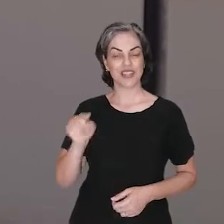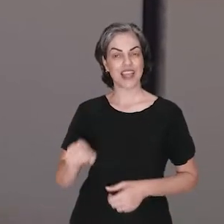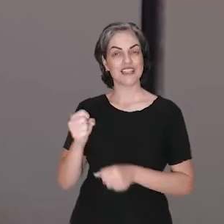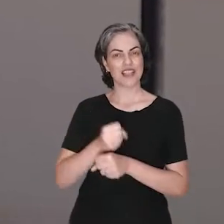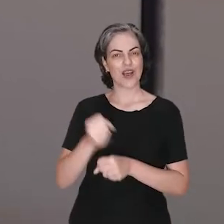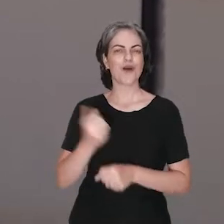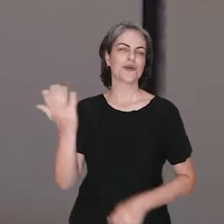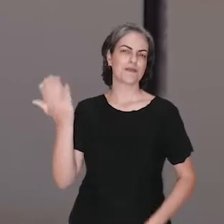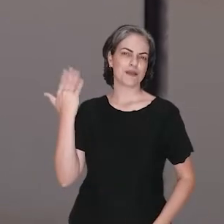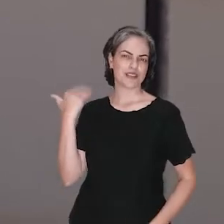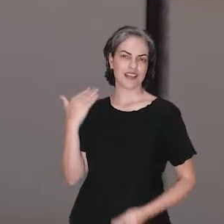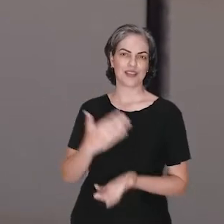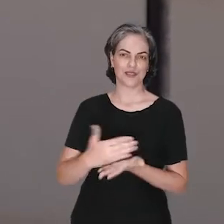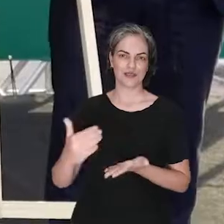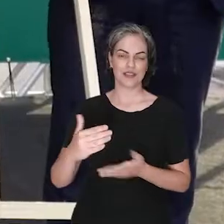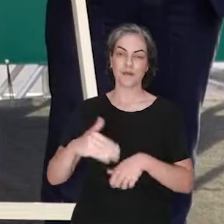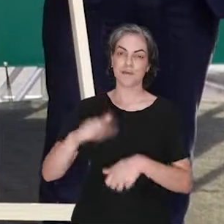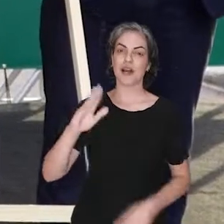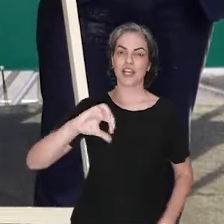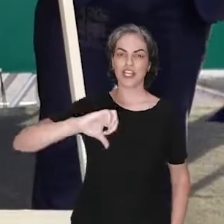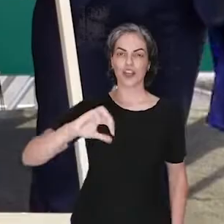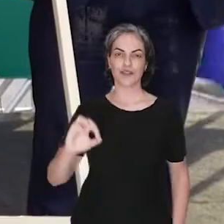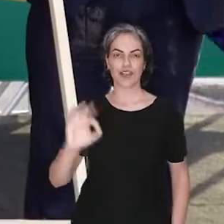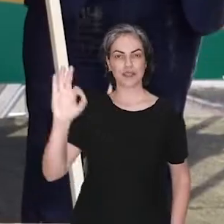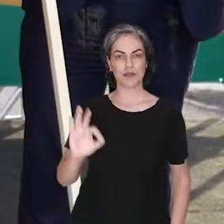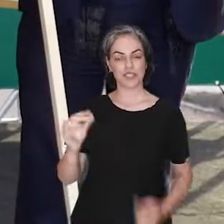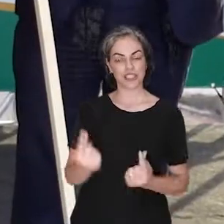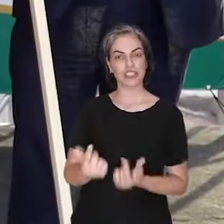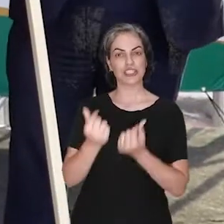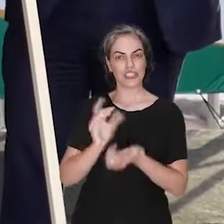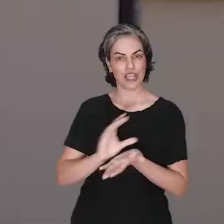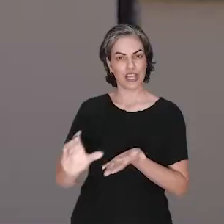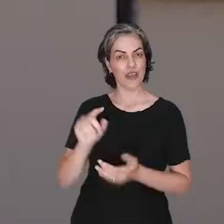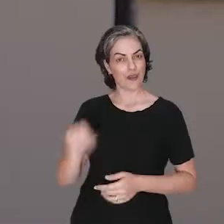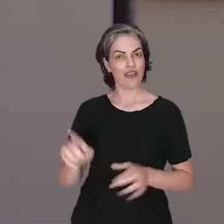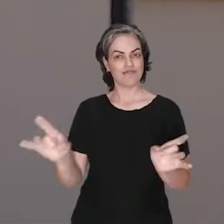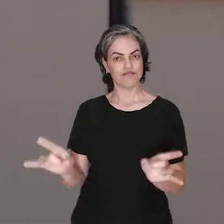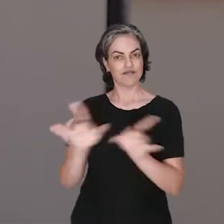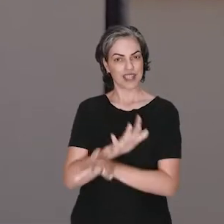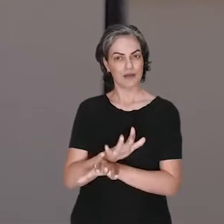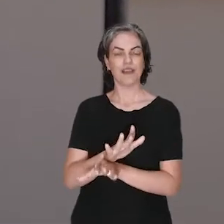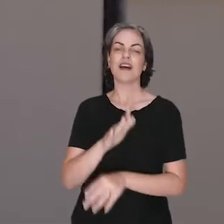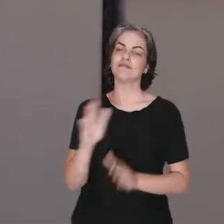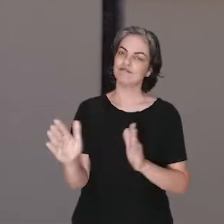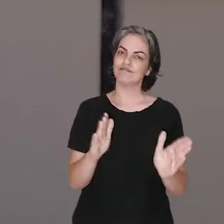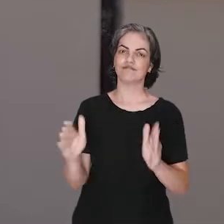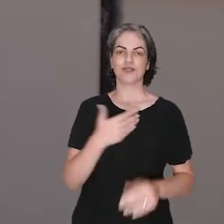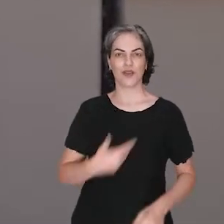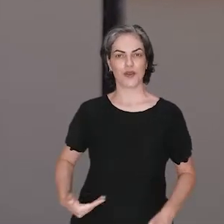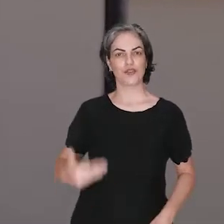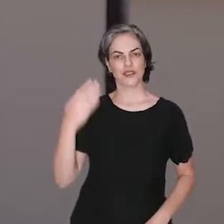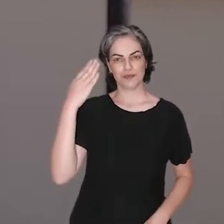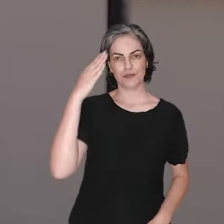que se iniciou em governos anteriores. Mais de 90% dos recursos que foram alocados para a conclusão da obra foram